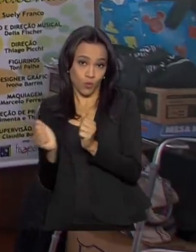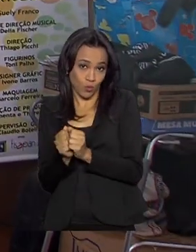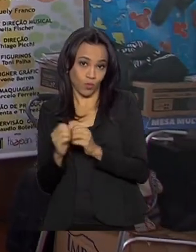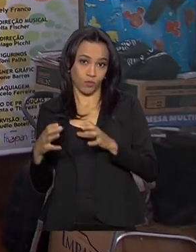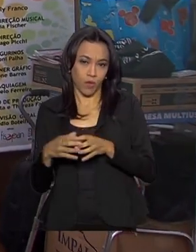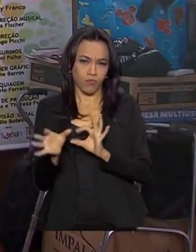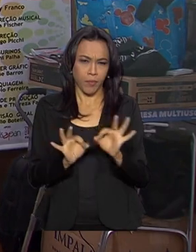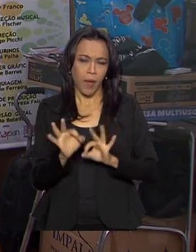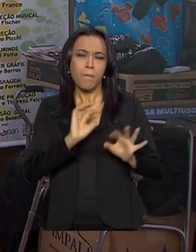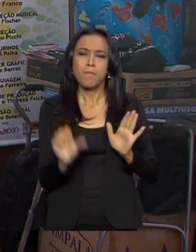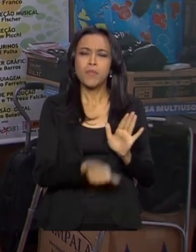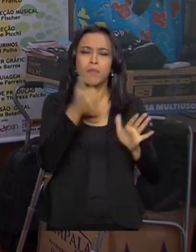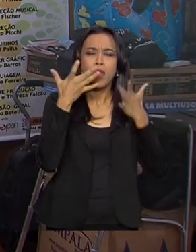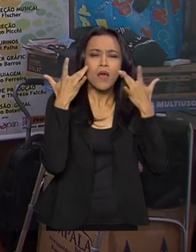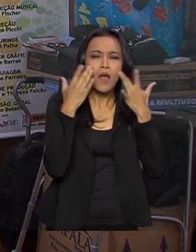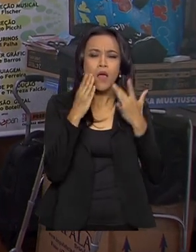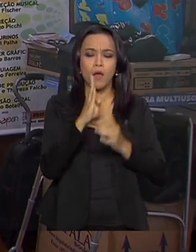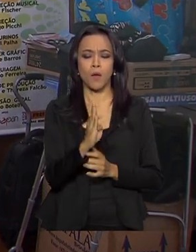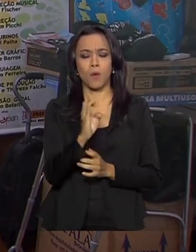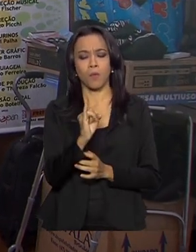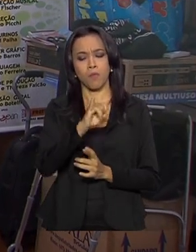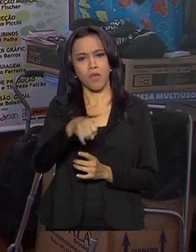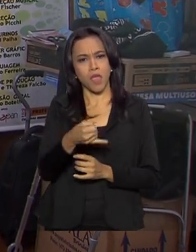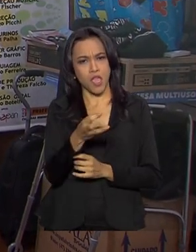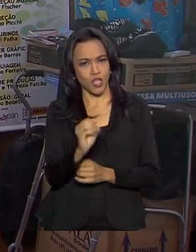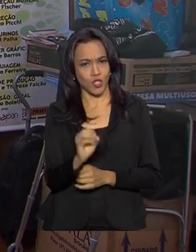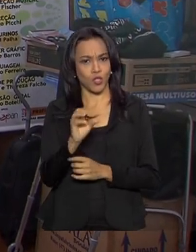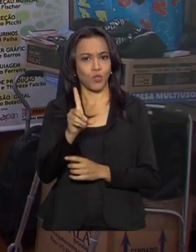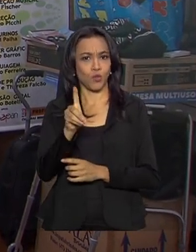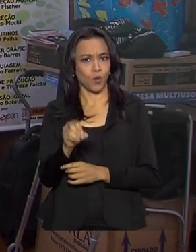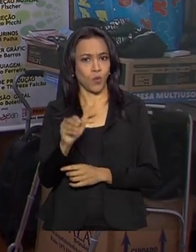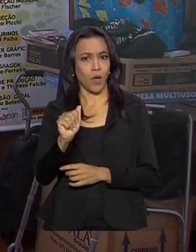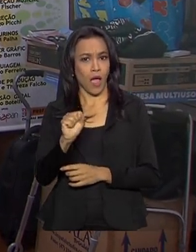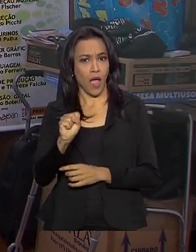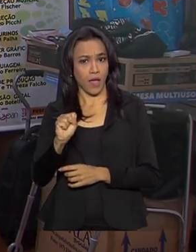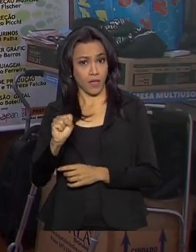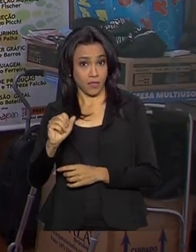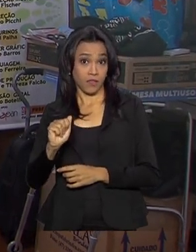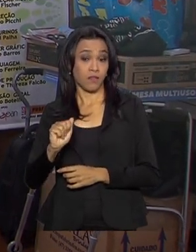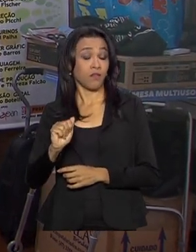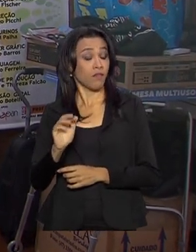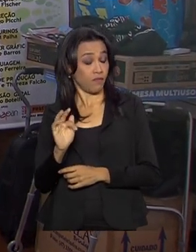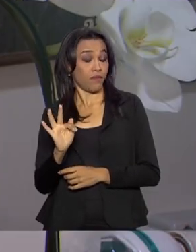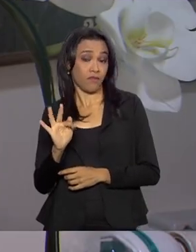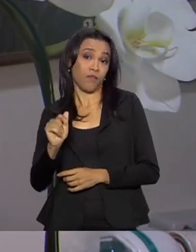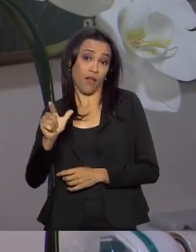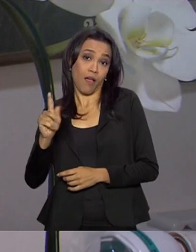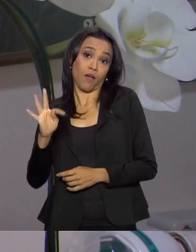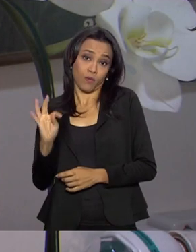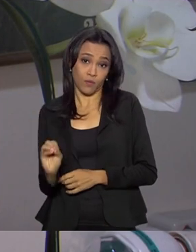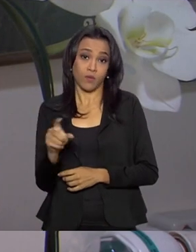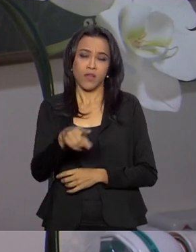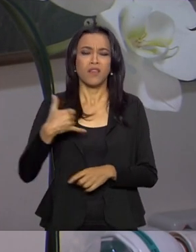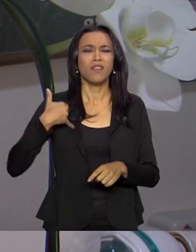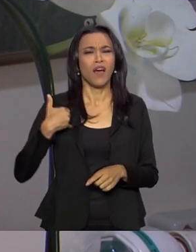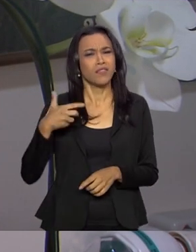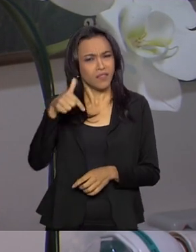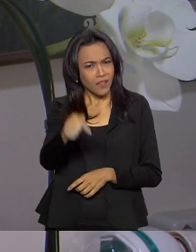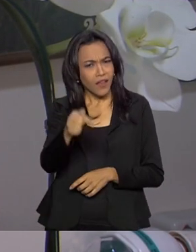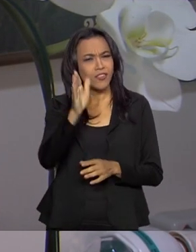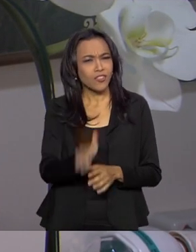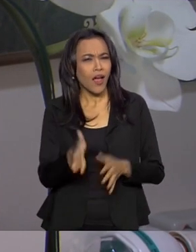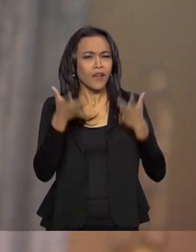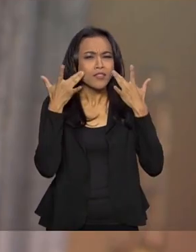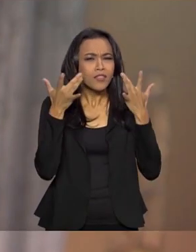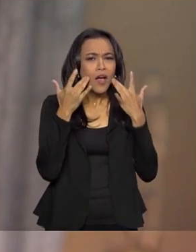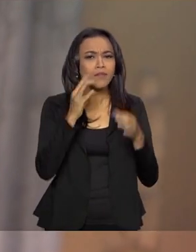montagem da peça O Beijo no Asfalto, de Nelson Rodrigues. Na verdade, desde os 7 anos de idade, já fazia teatro